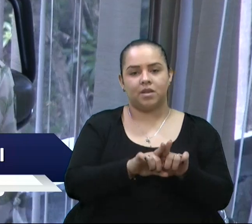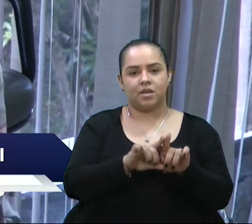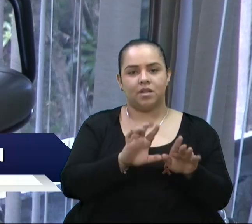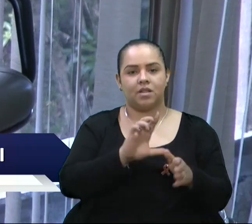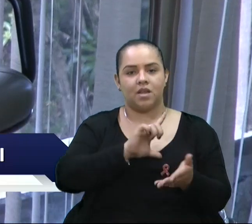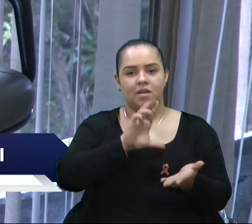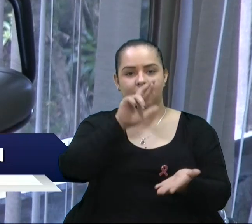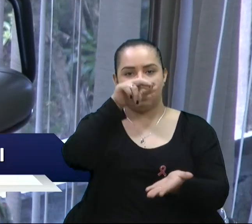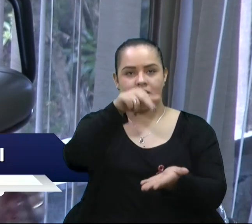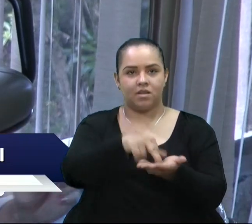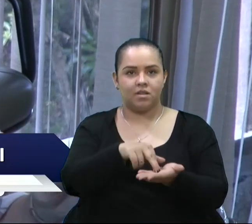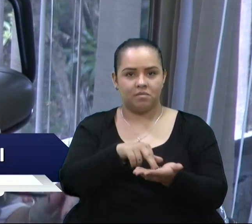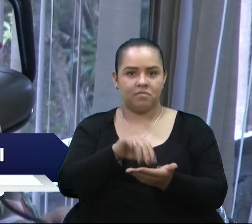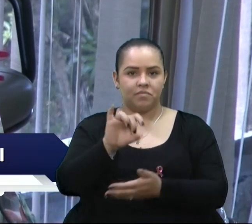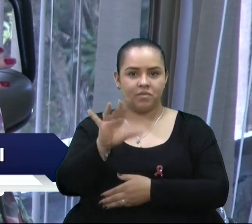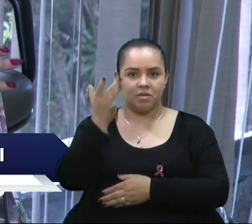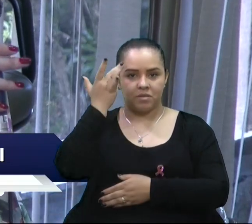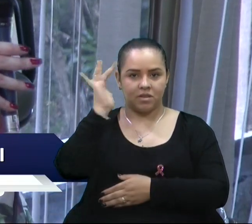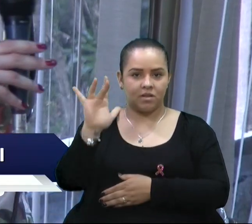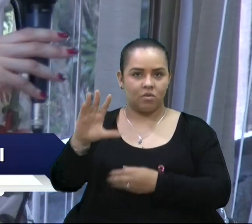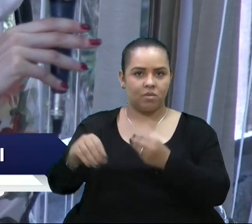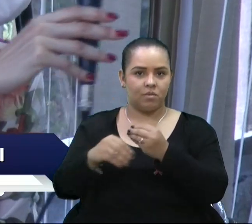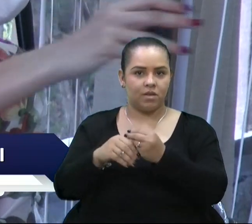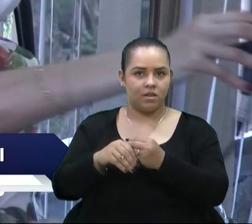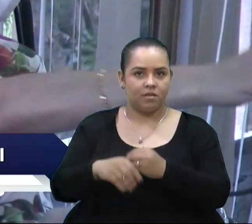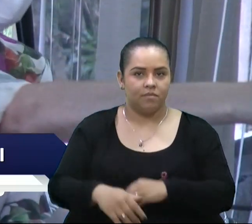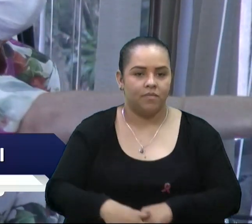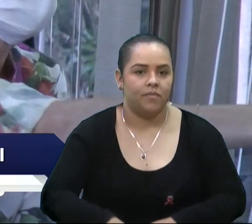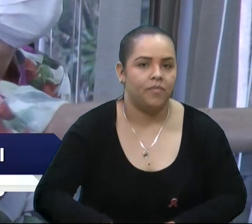principalmente. Você queria complementar alguma coisa, Marguerite?